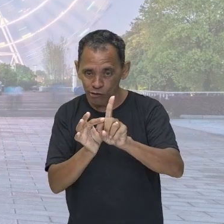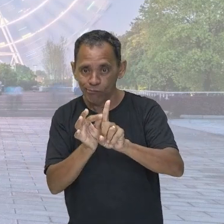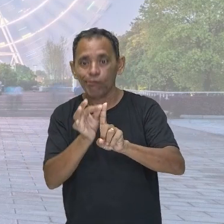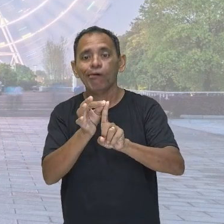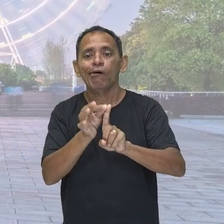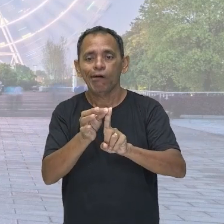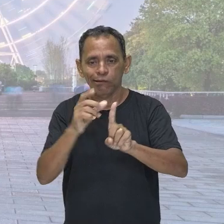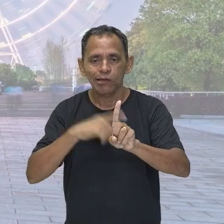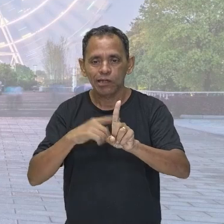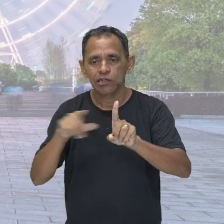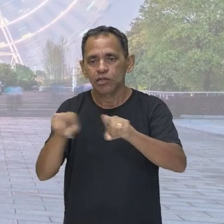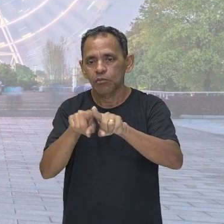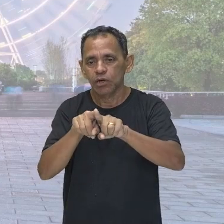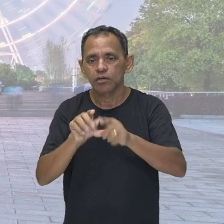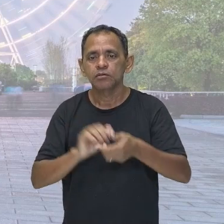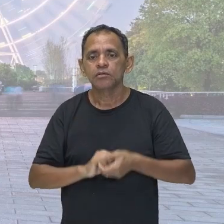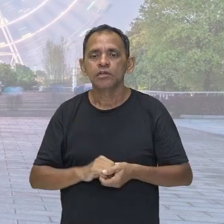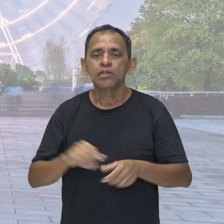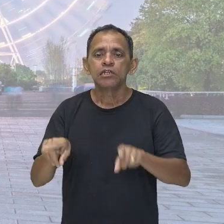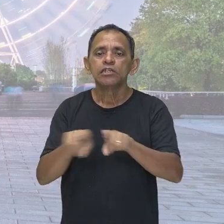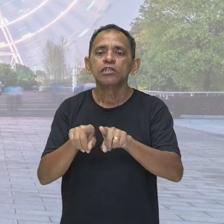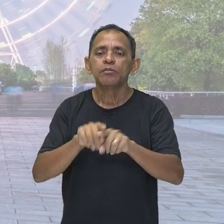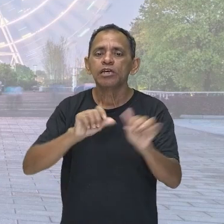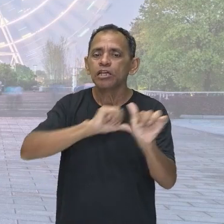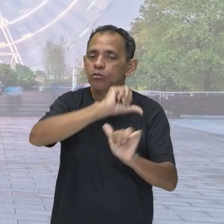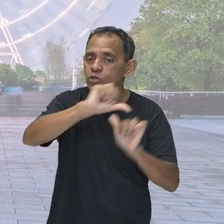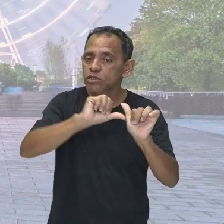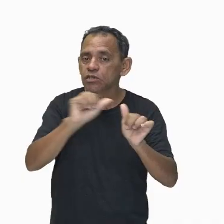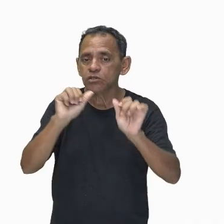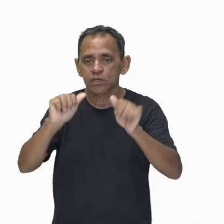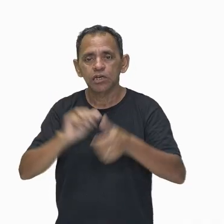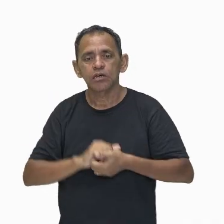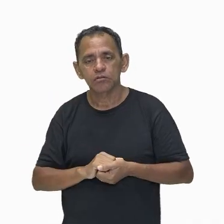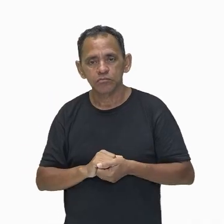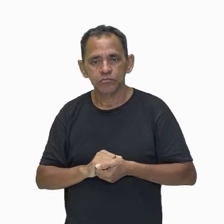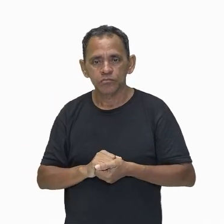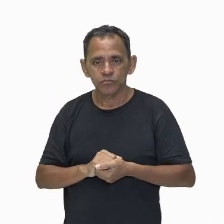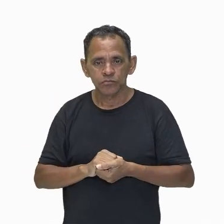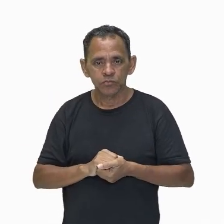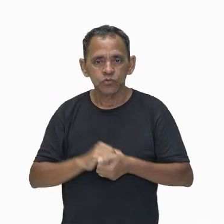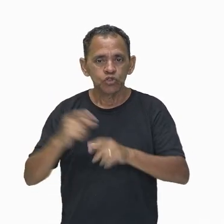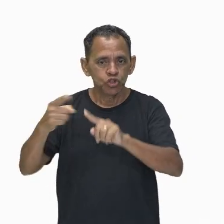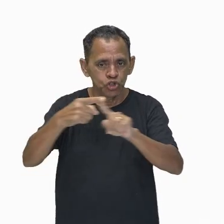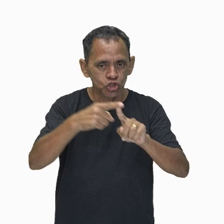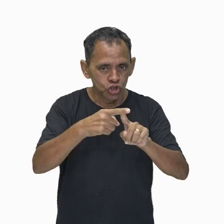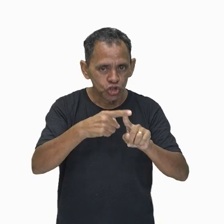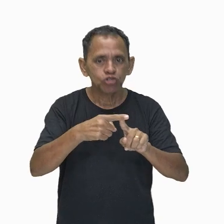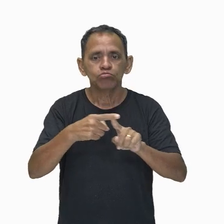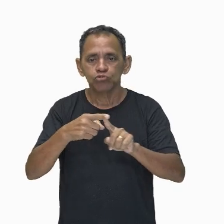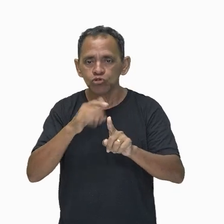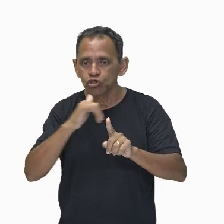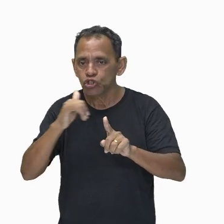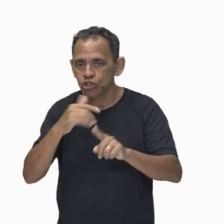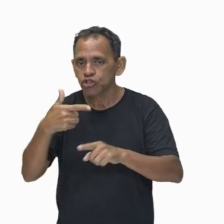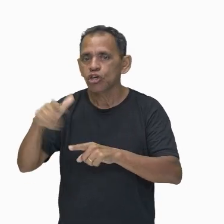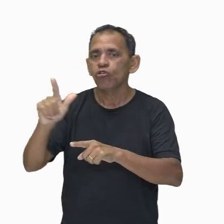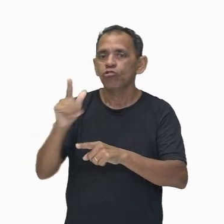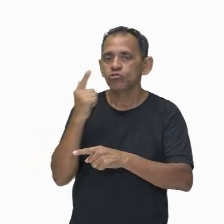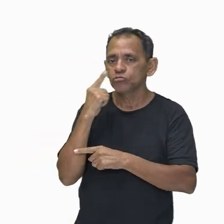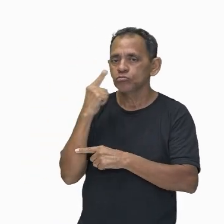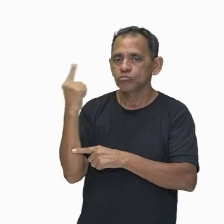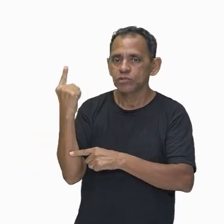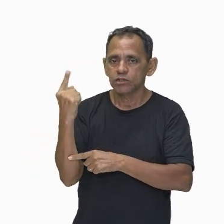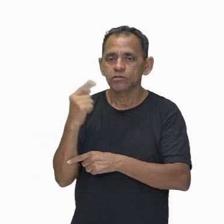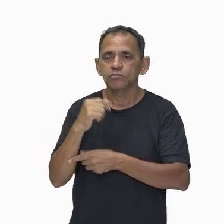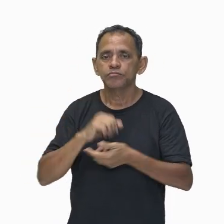Então a energia elétrica que entra nela se transforma nesses outros tipos de energia. Inclusive, tu pode até fazer um esqueminha aí, ó. A